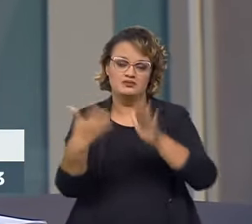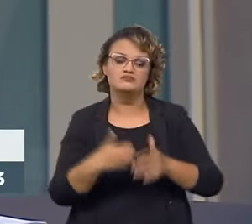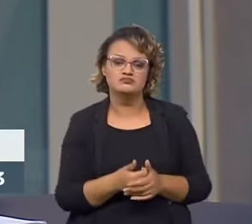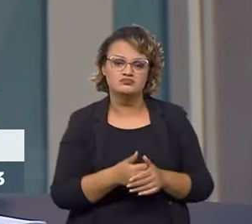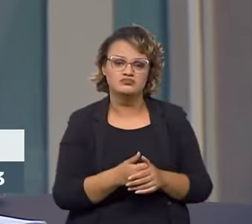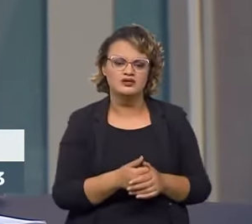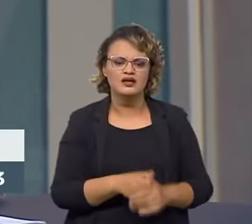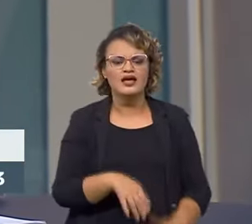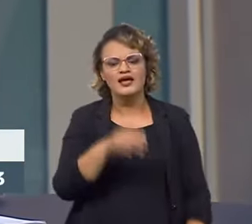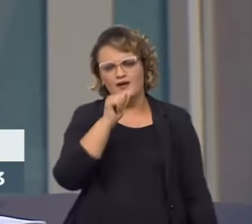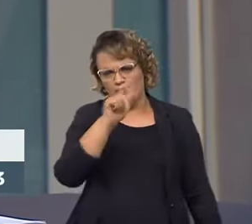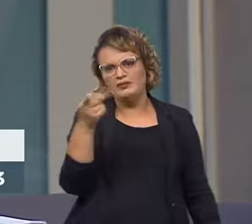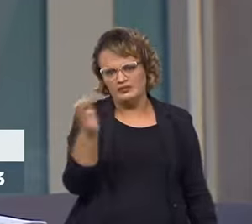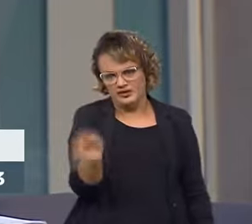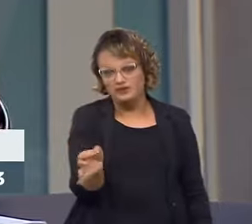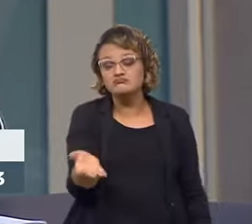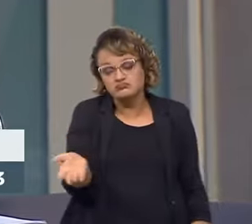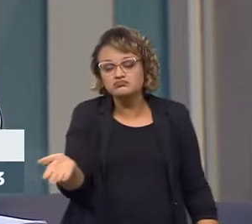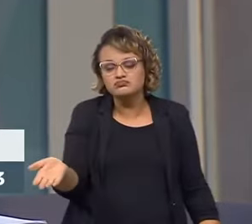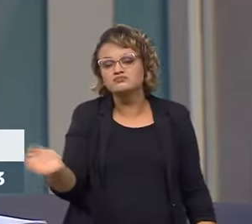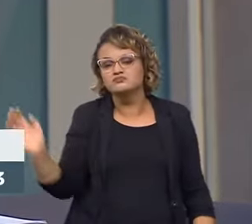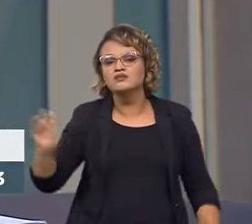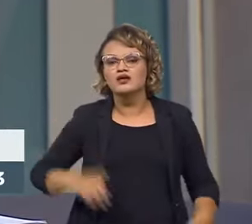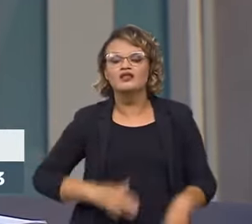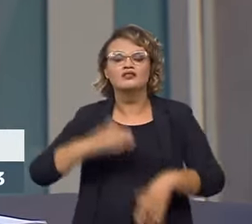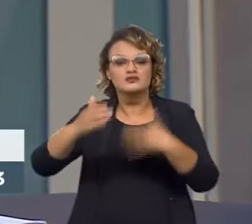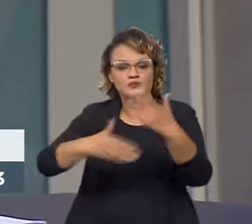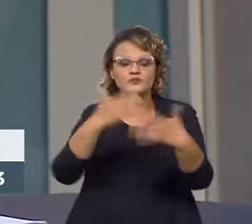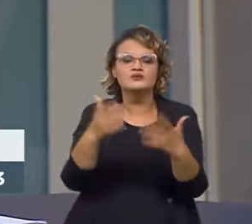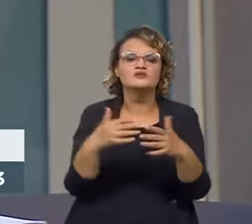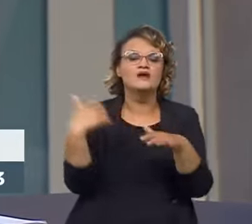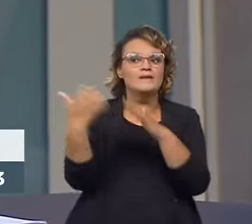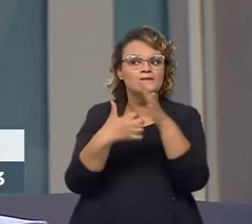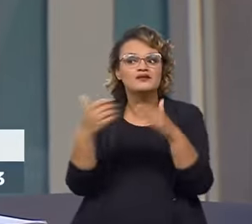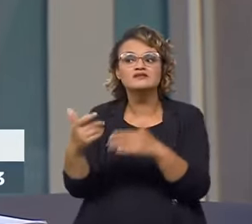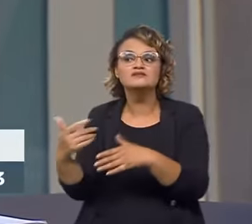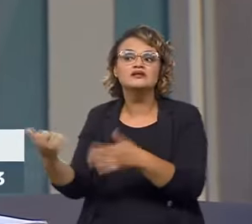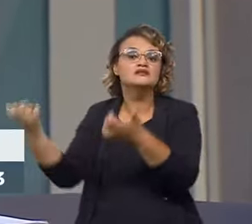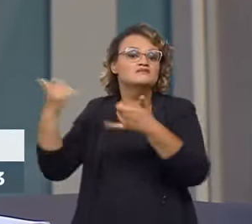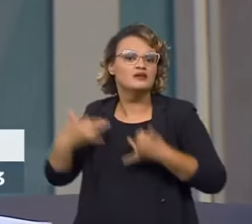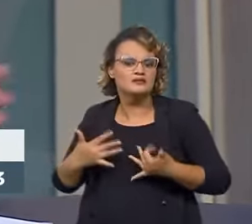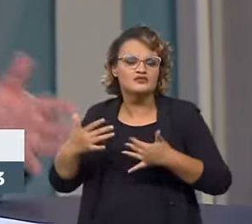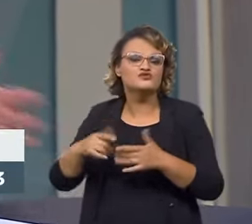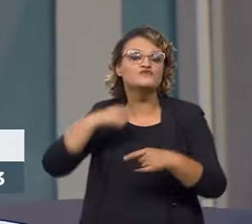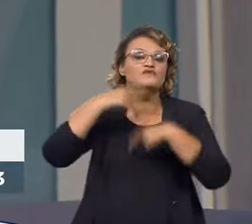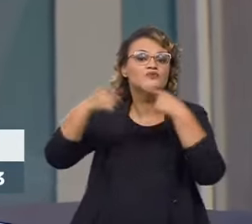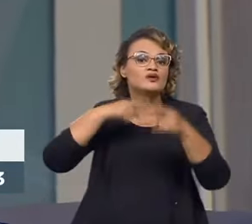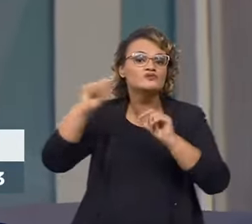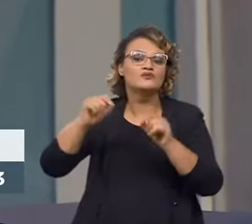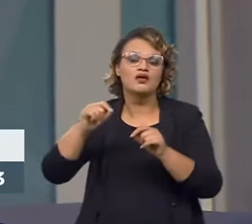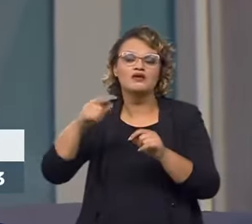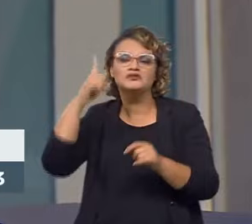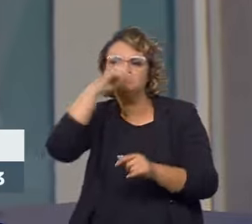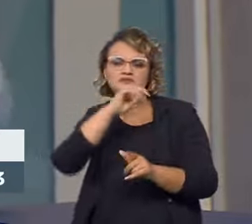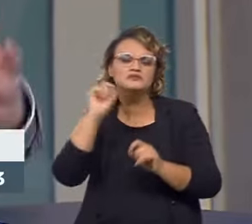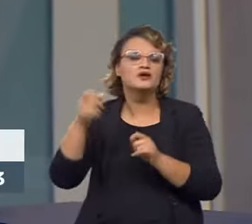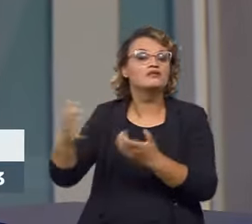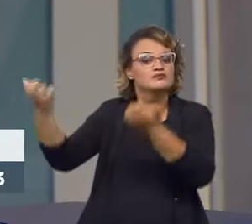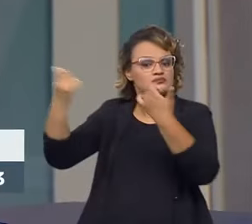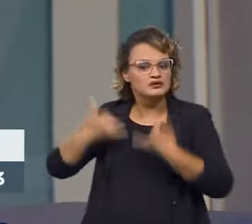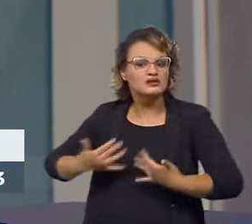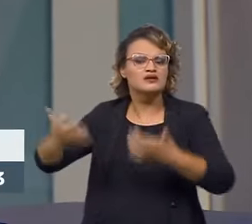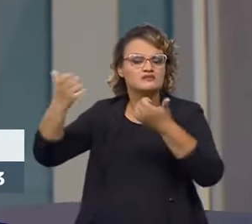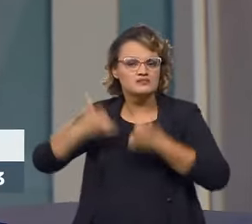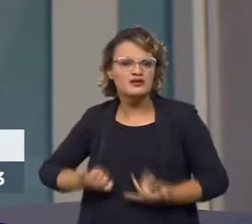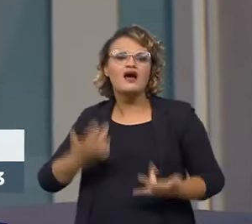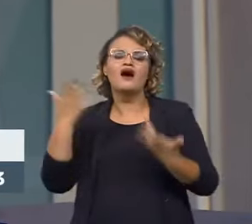dentro O aplicativo é um exemplo, né? É, dentro desse processo que as empresas nos apresentem as suas dificuldades para a gente orientar onde está sendo feito